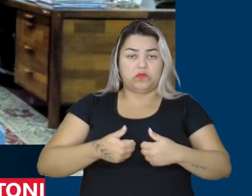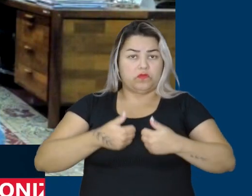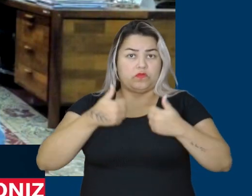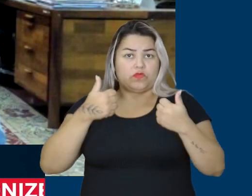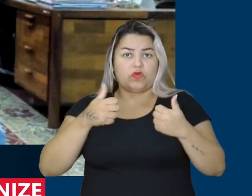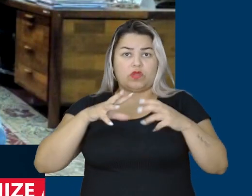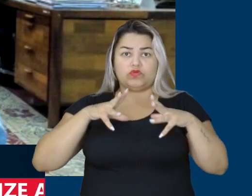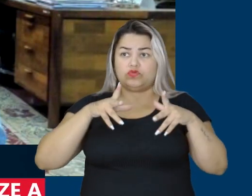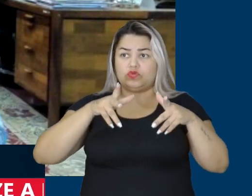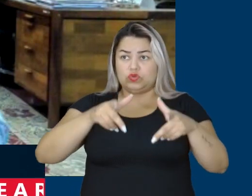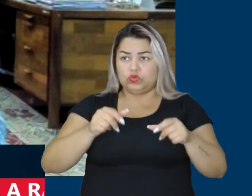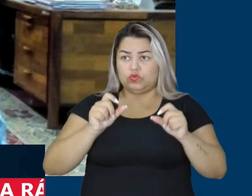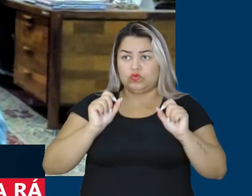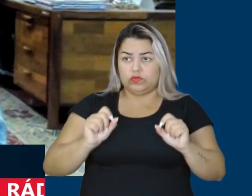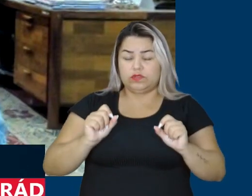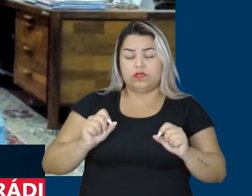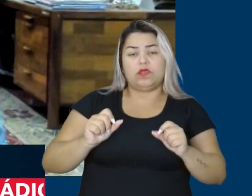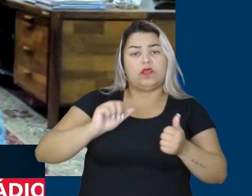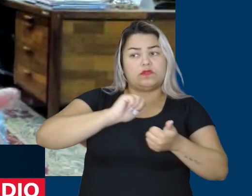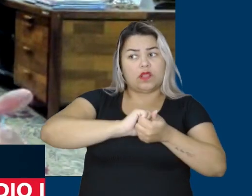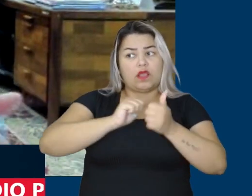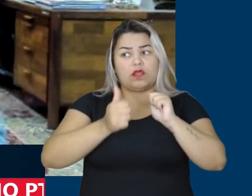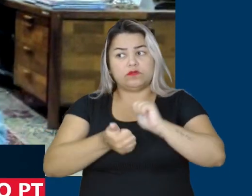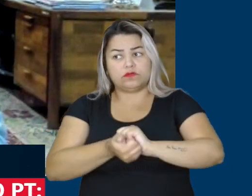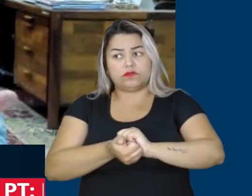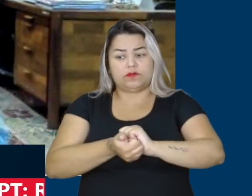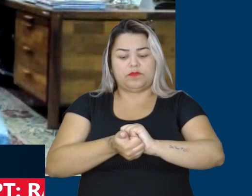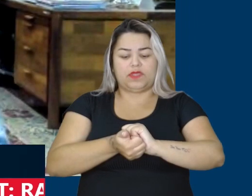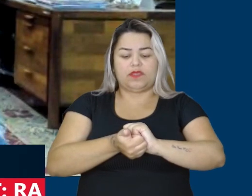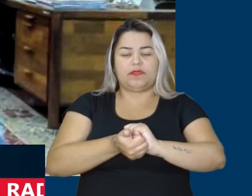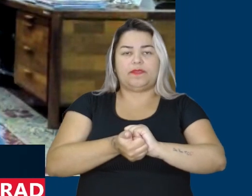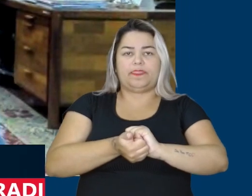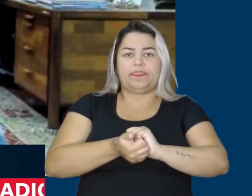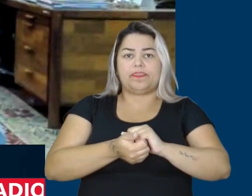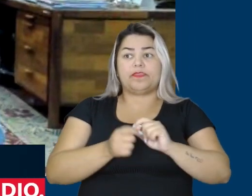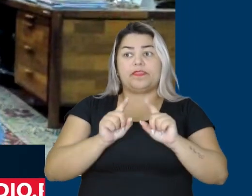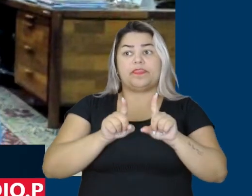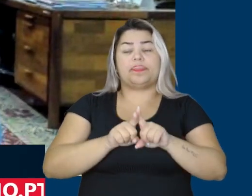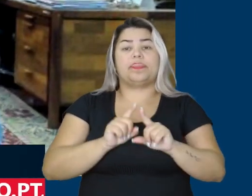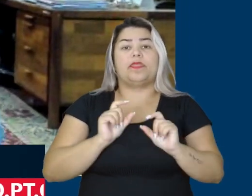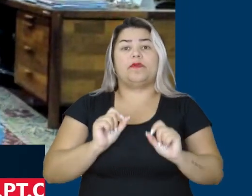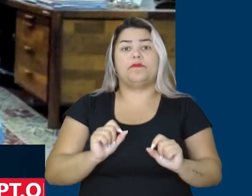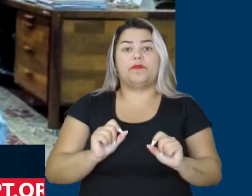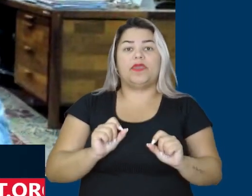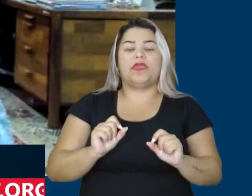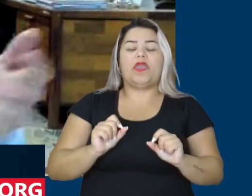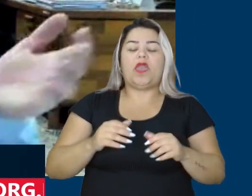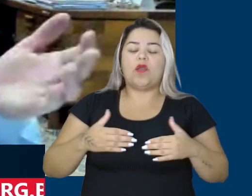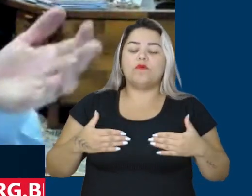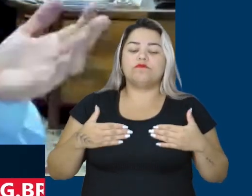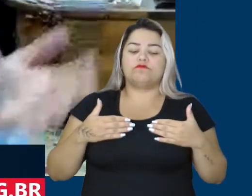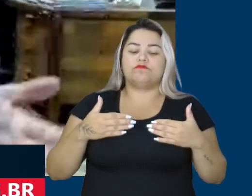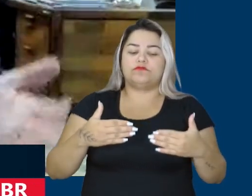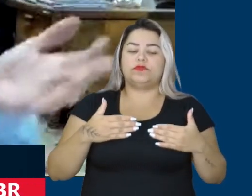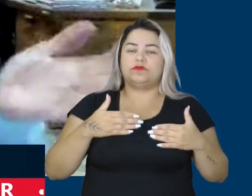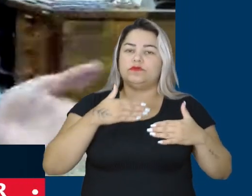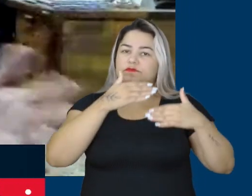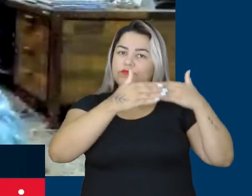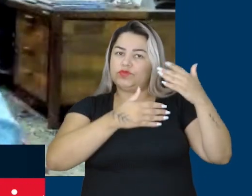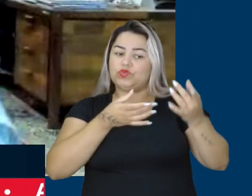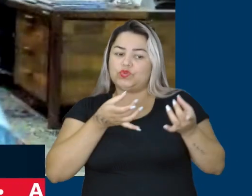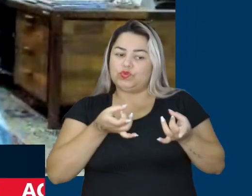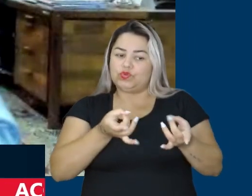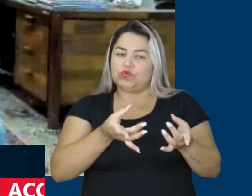Todas as adequações pertinentes ao Ministério de Desenvolvimento, Indústria e Comércio,